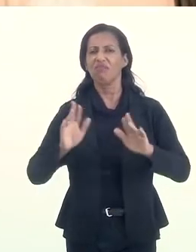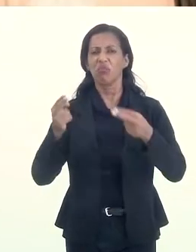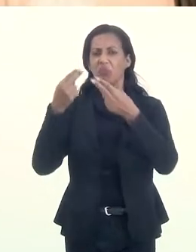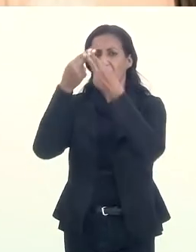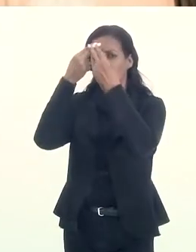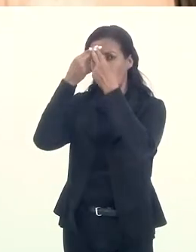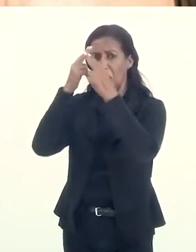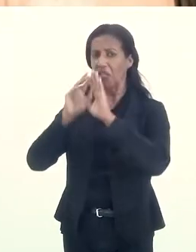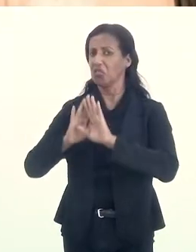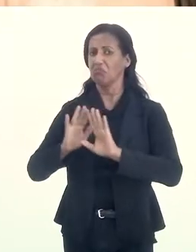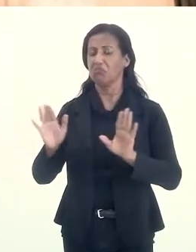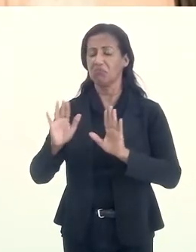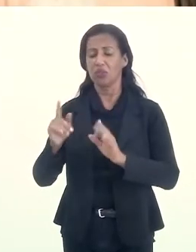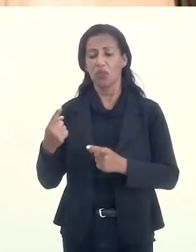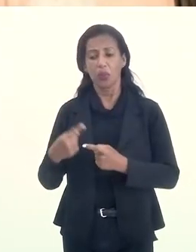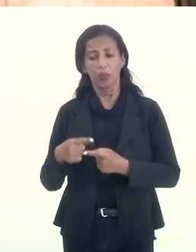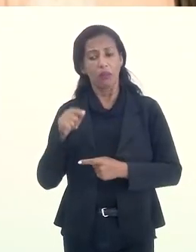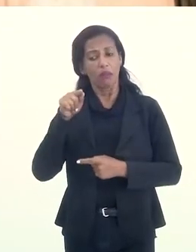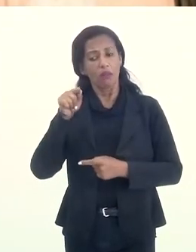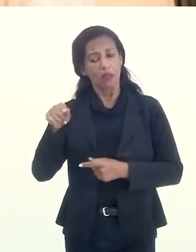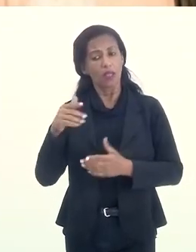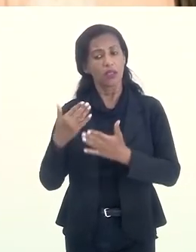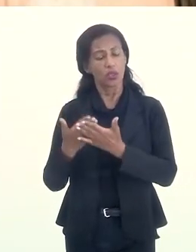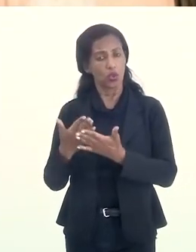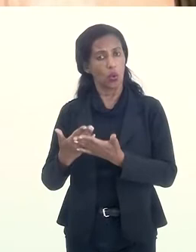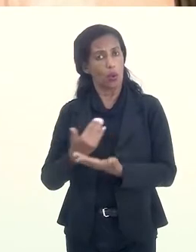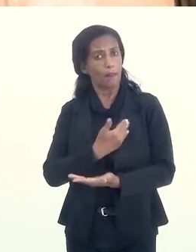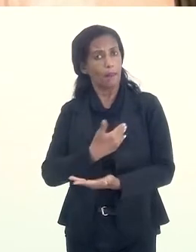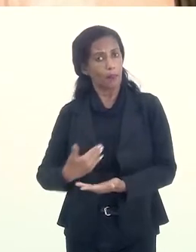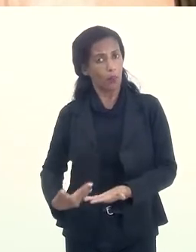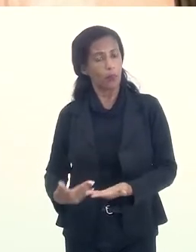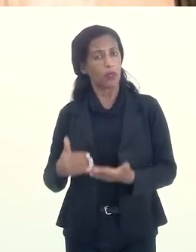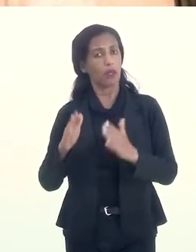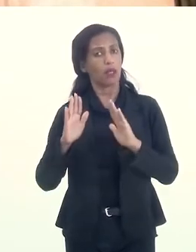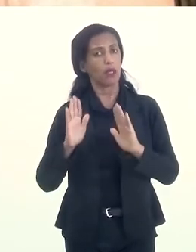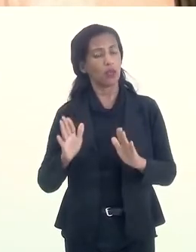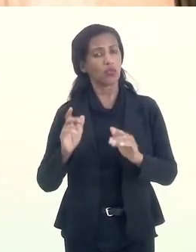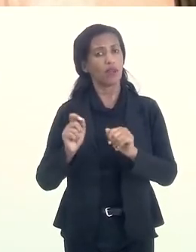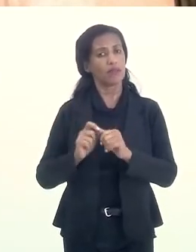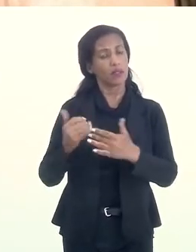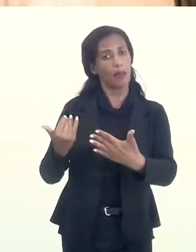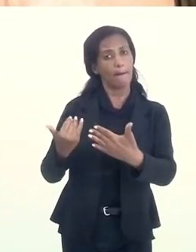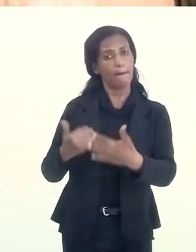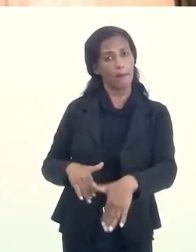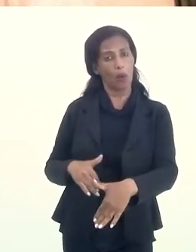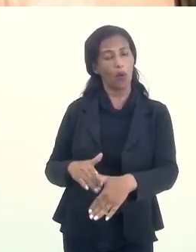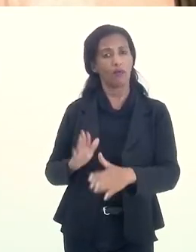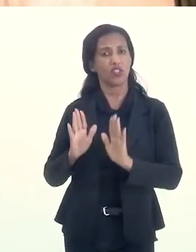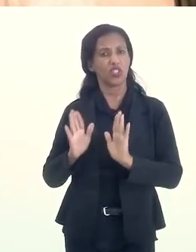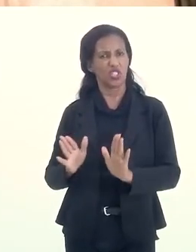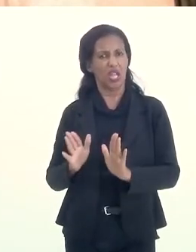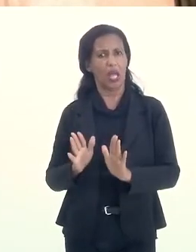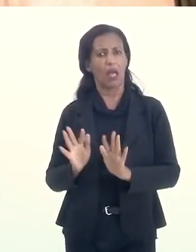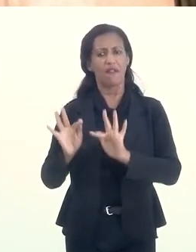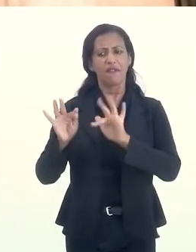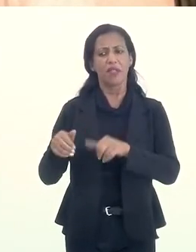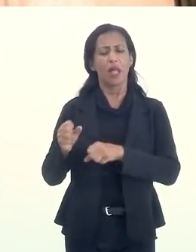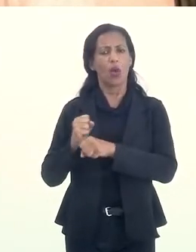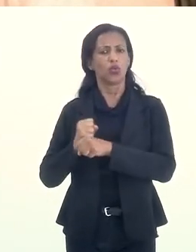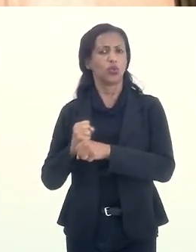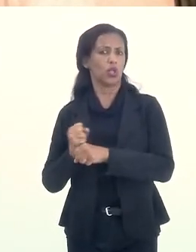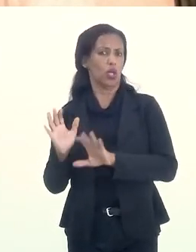foi traumática. Porque nessa escola pública, eu já fazia as provas de final de ano.